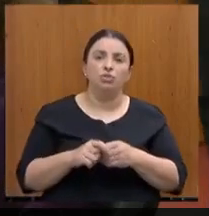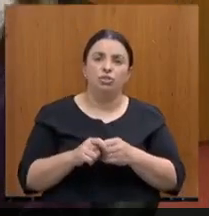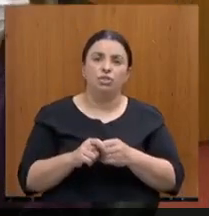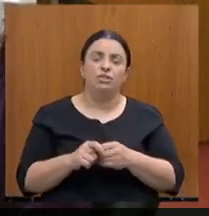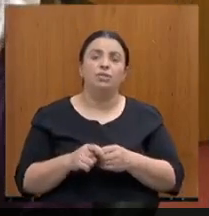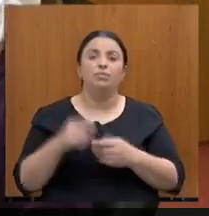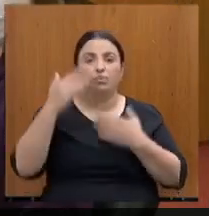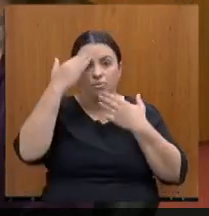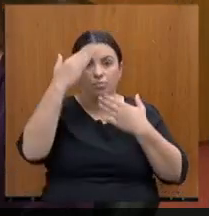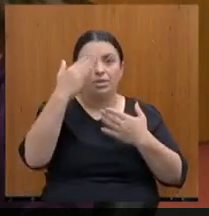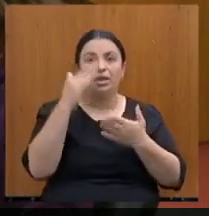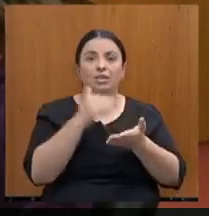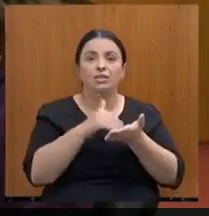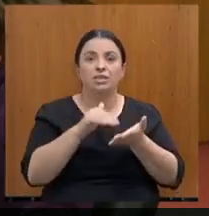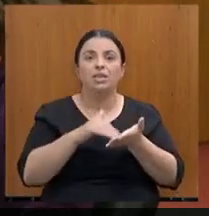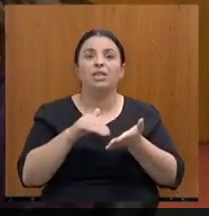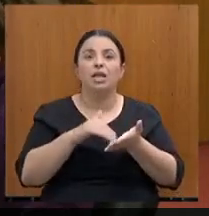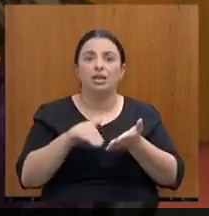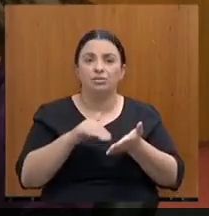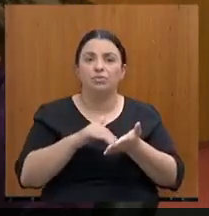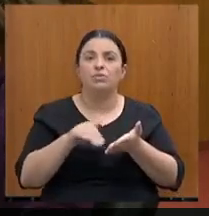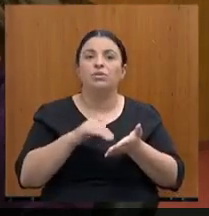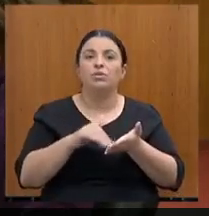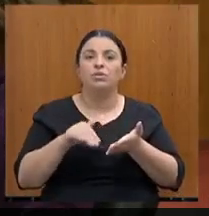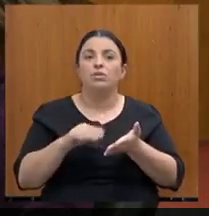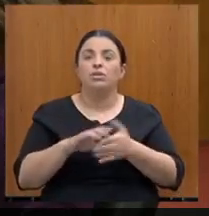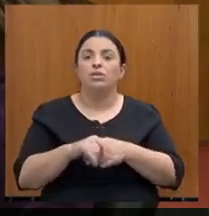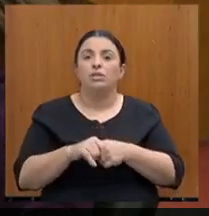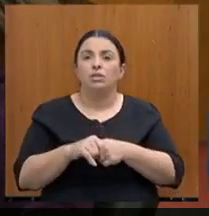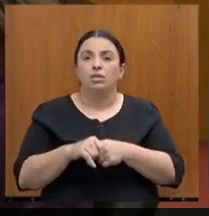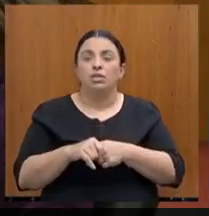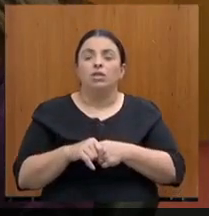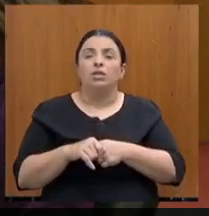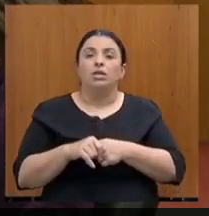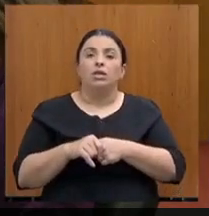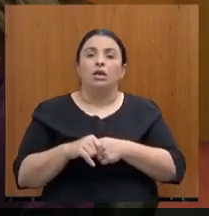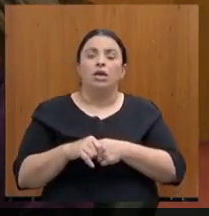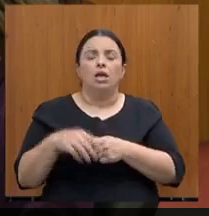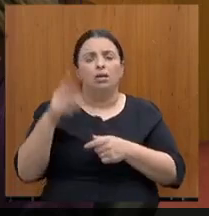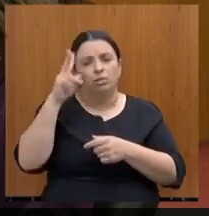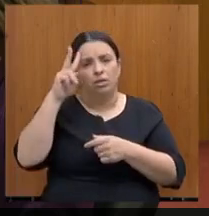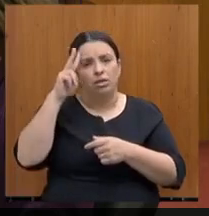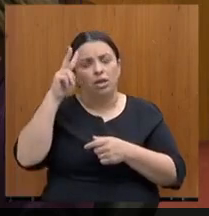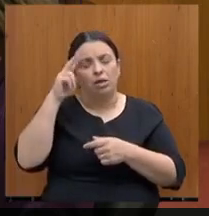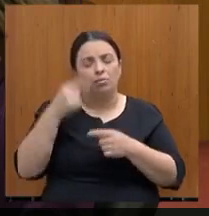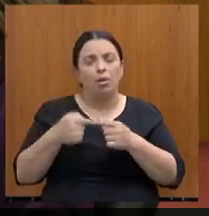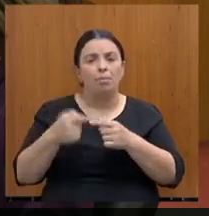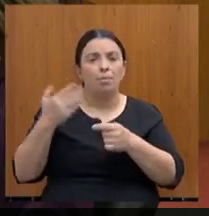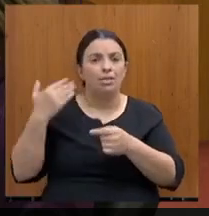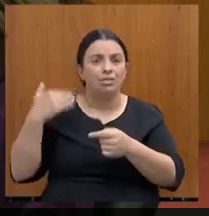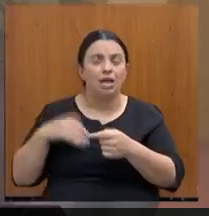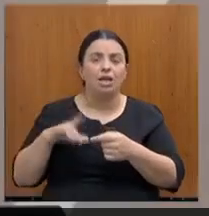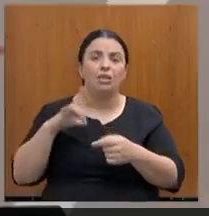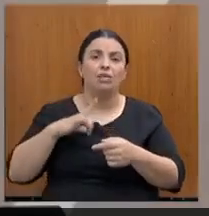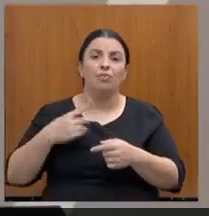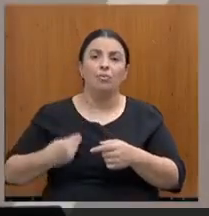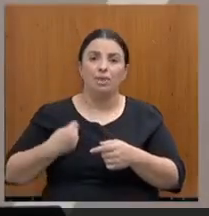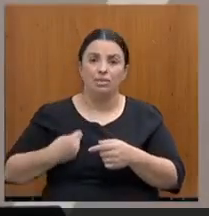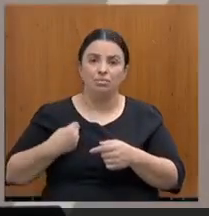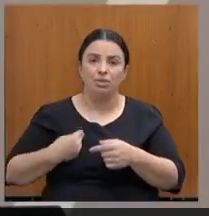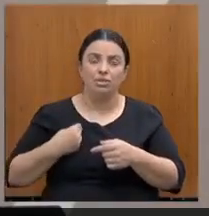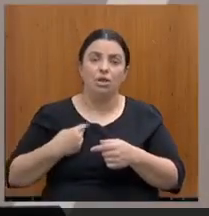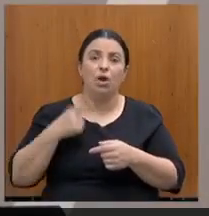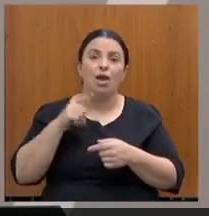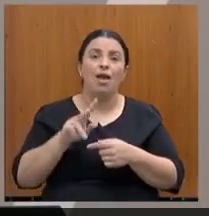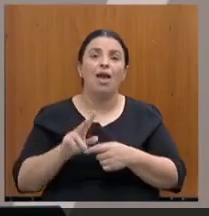a memória, deputado Bartô, que na legislatura passada, a grande solução para as finanças do Estado era a Lei Candir. A Lei